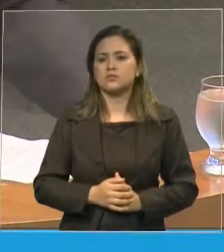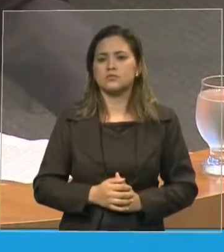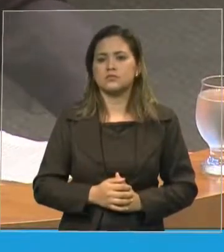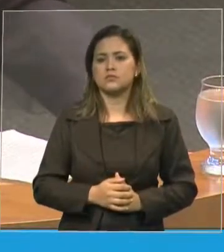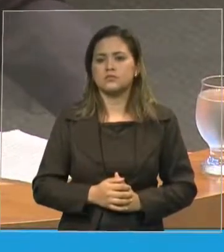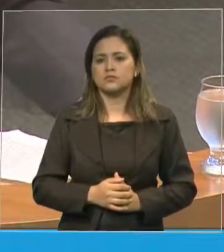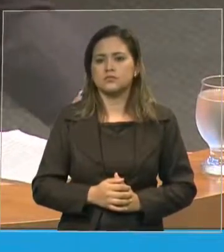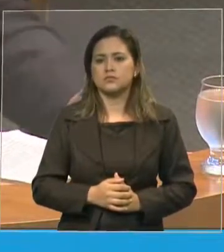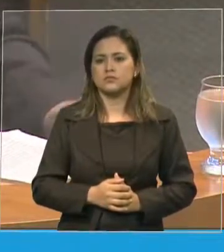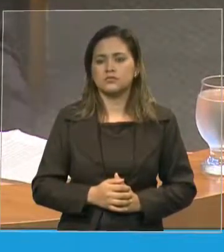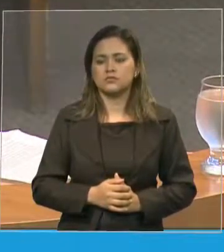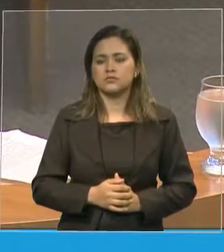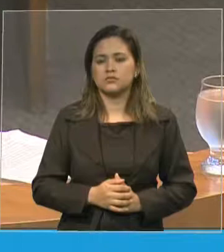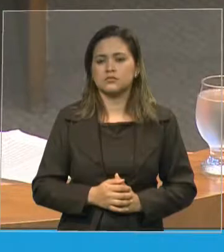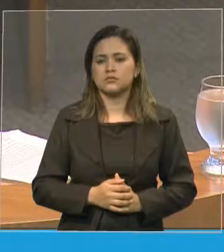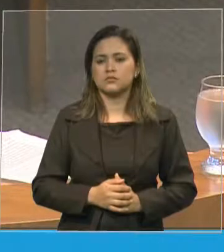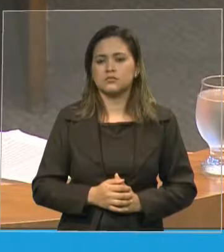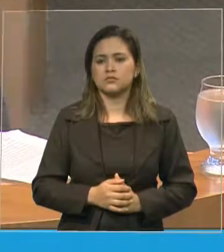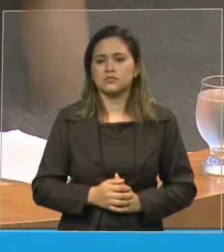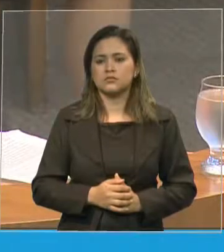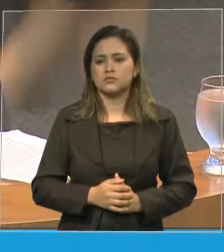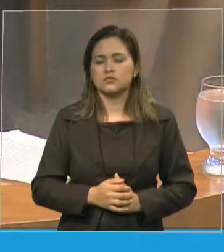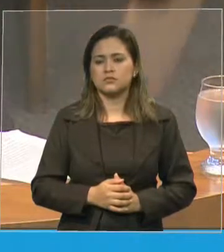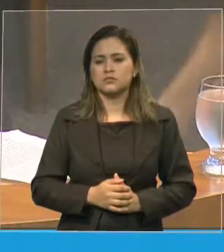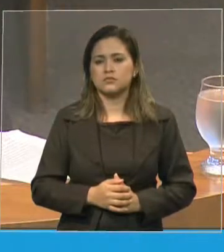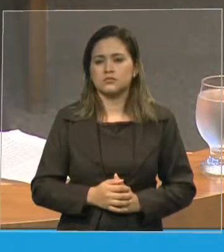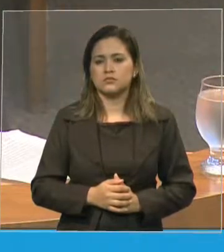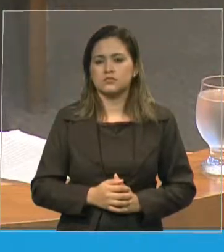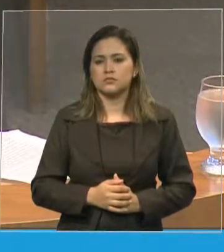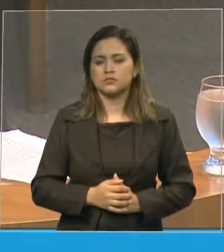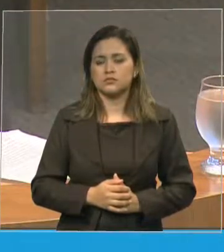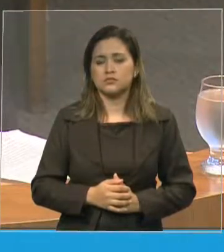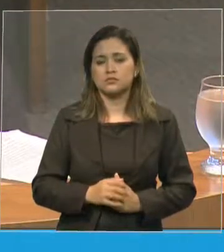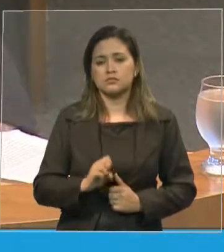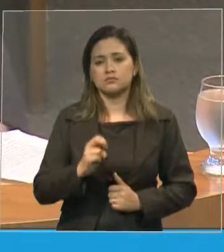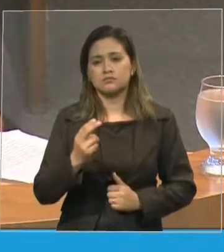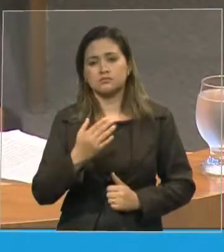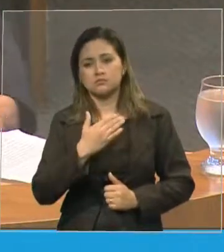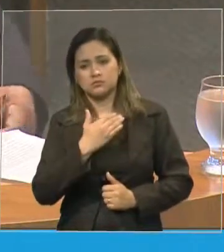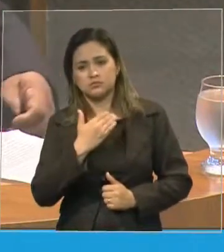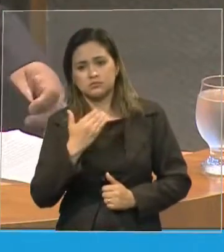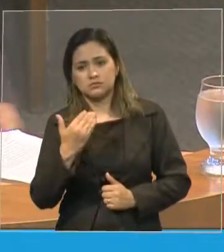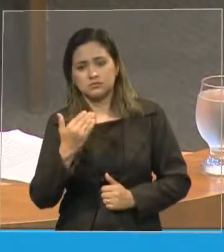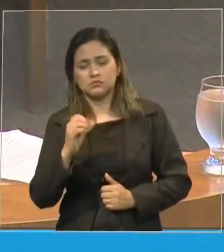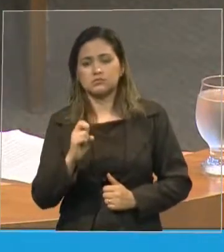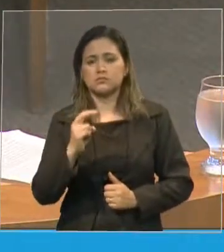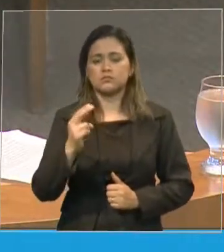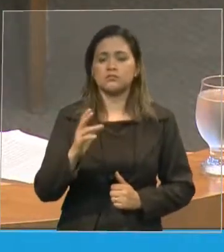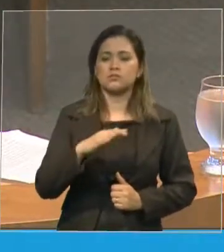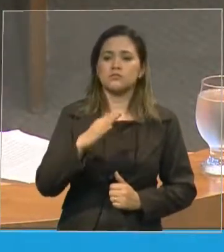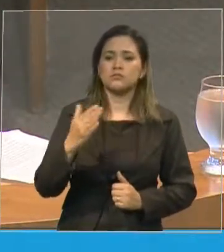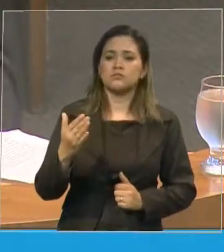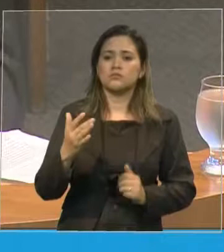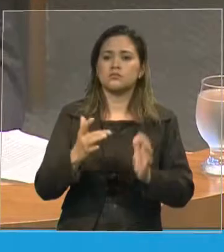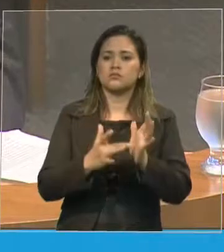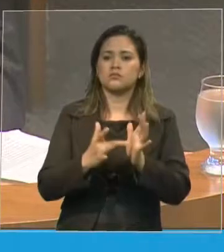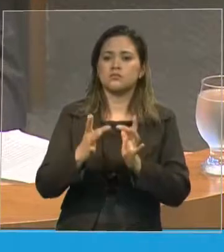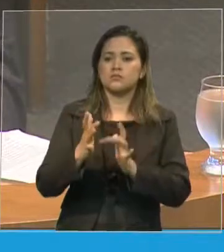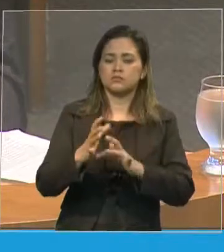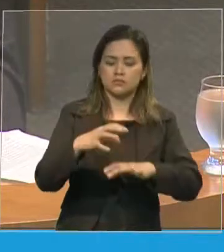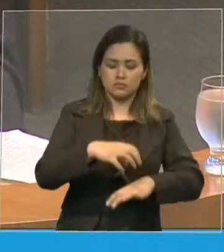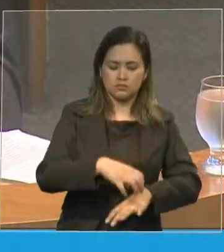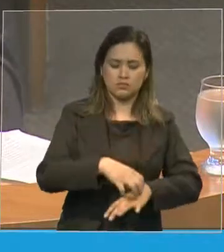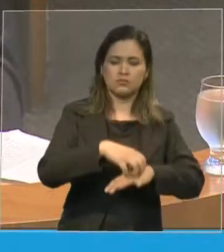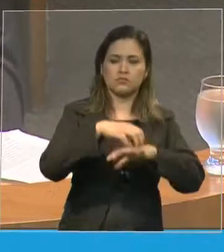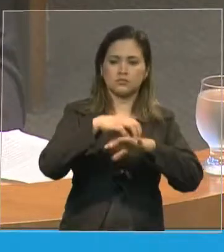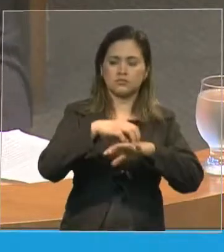no final da nossa carreira ou na vida de Cristo possamos dizer combati o bom combate